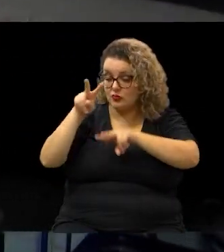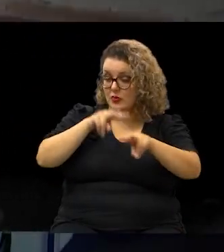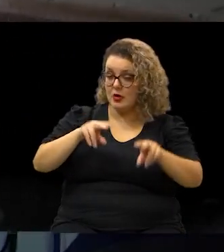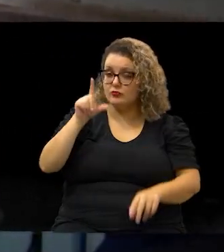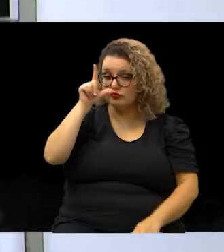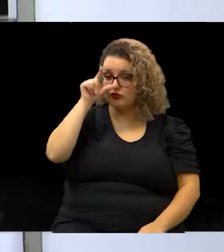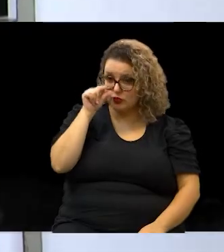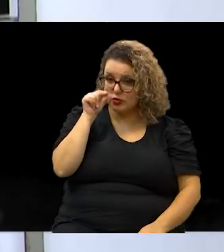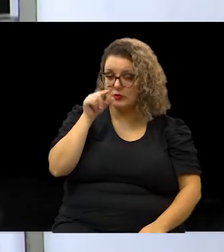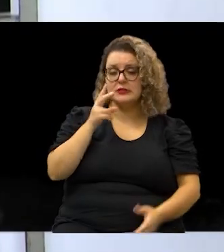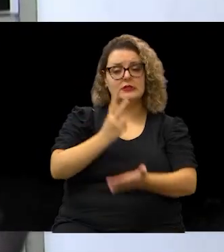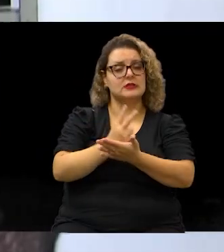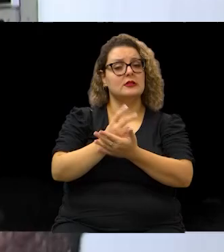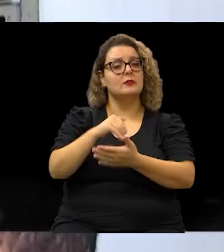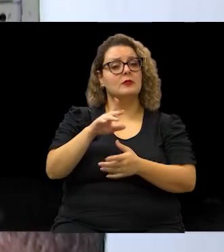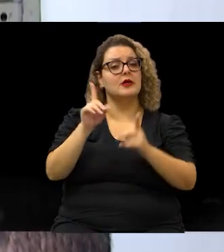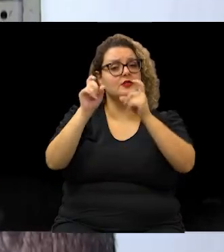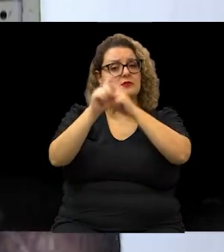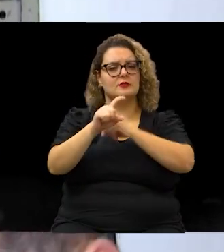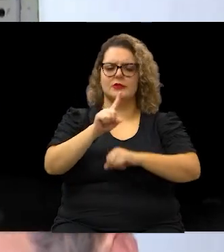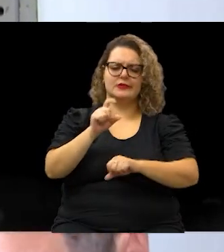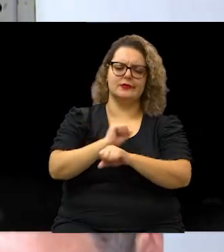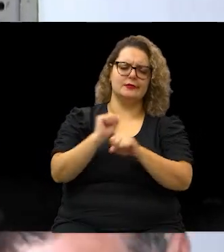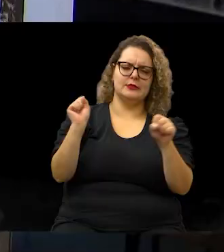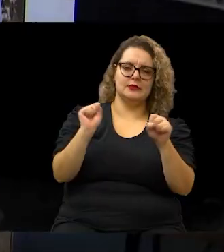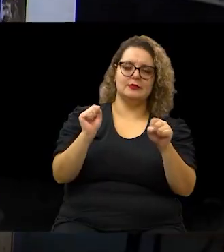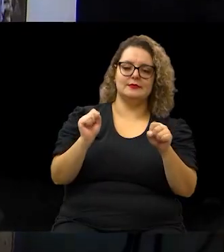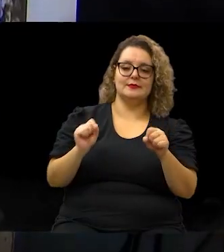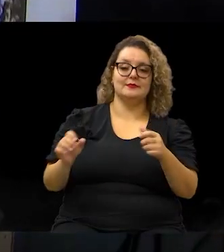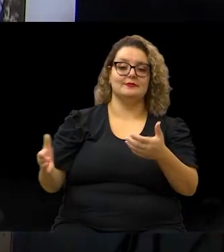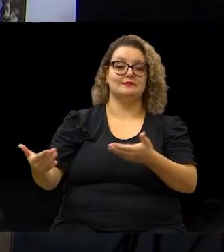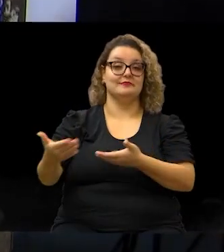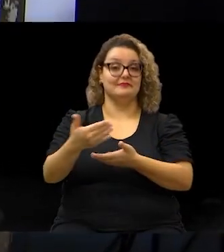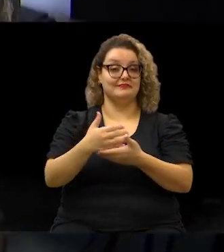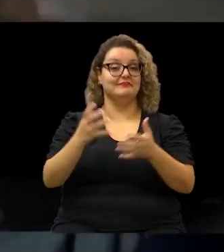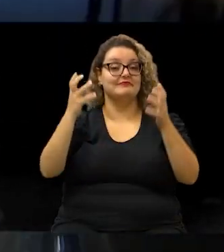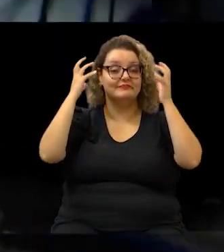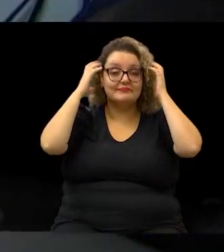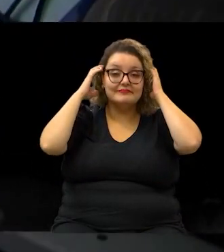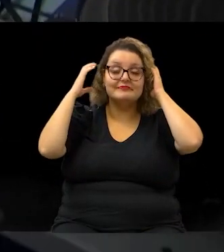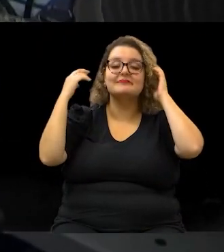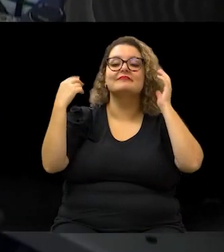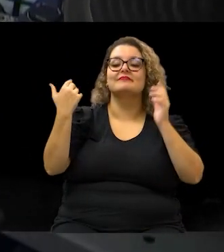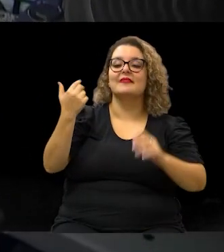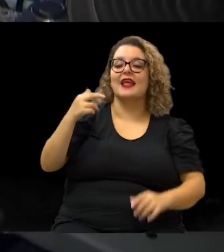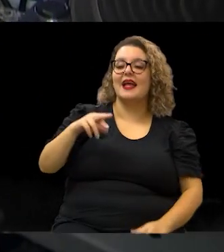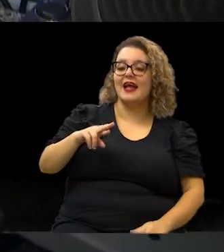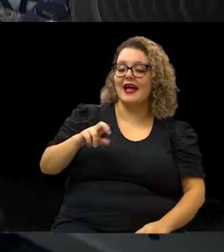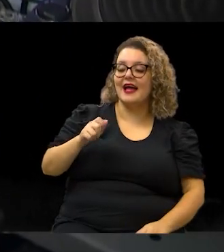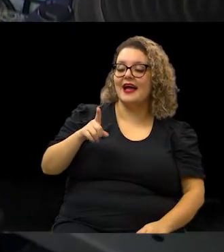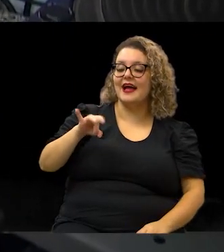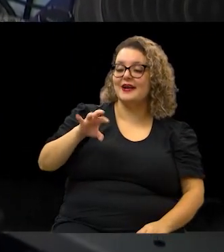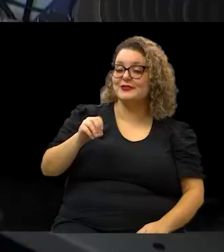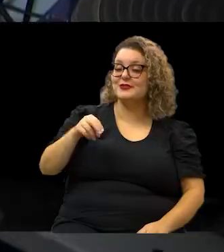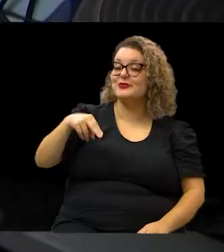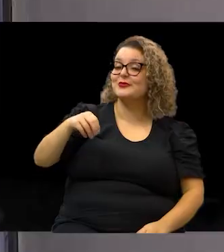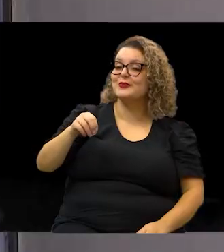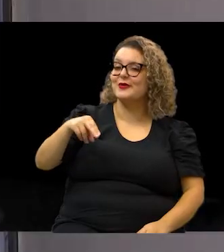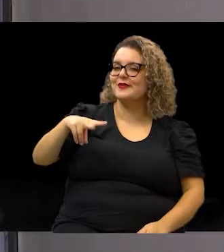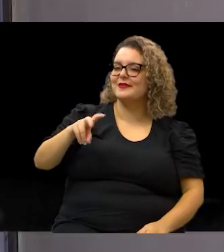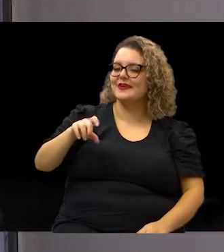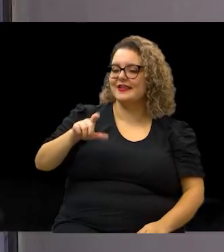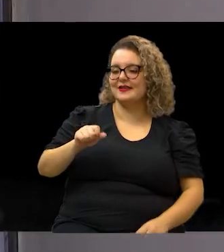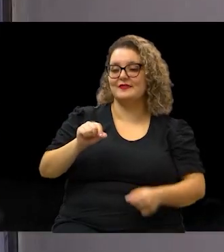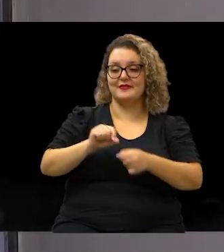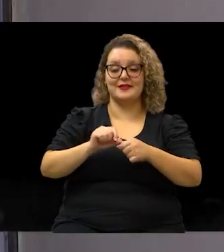mais difícil, mas não impossível. Colecionador de rádio novelas, ele faz tudo com muito amor e carinho.